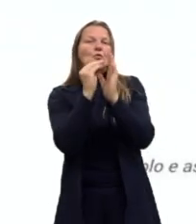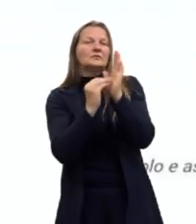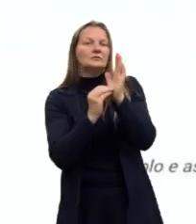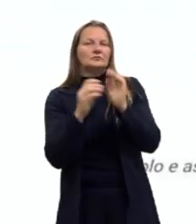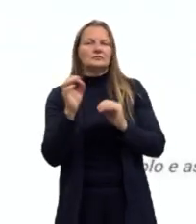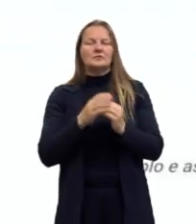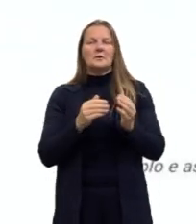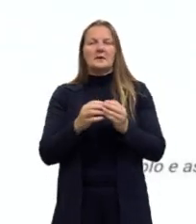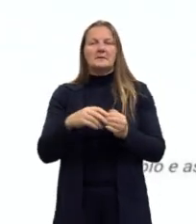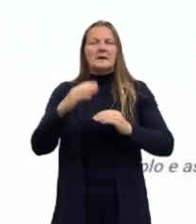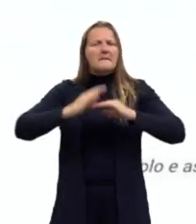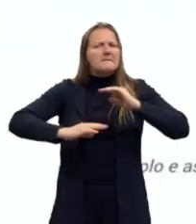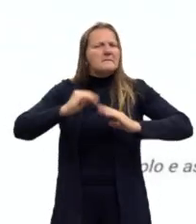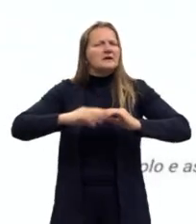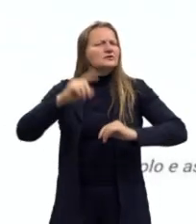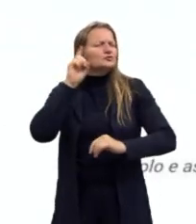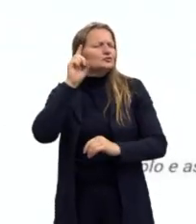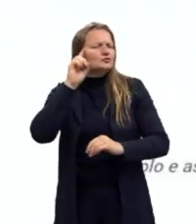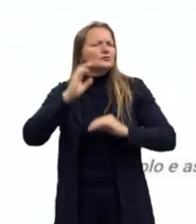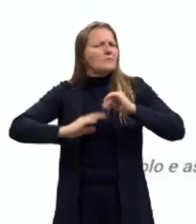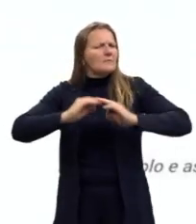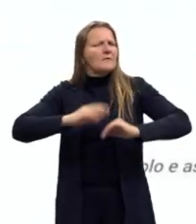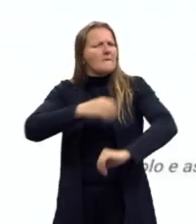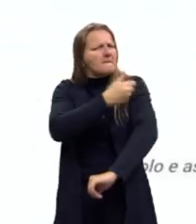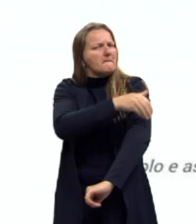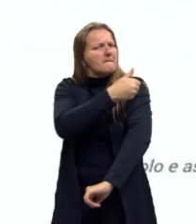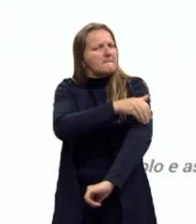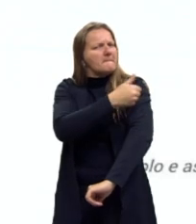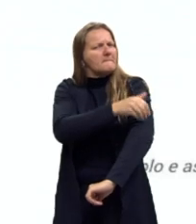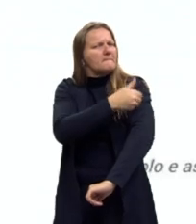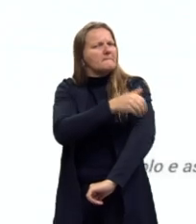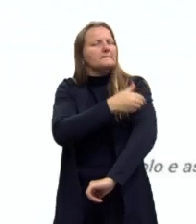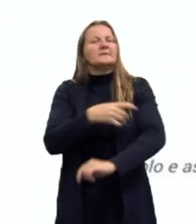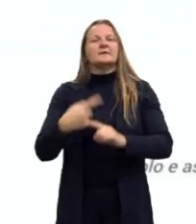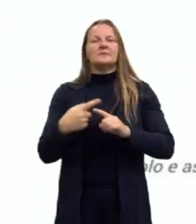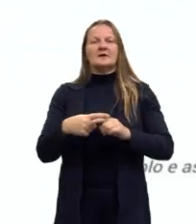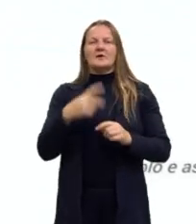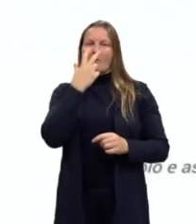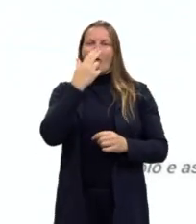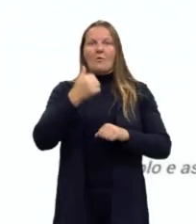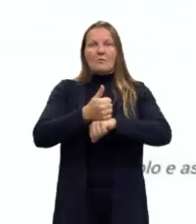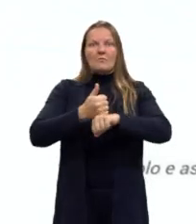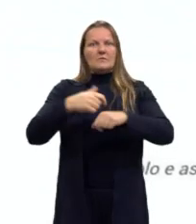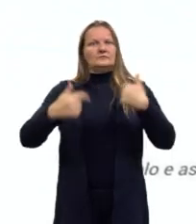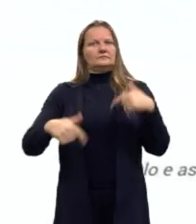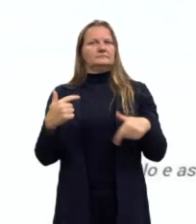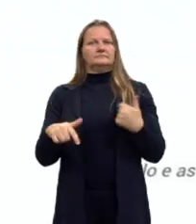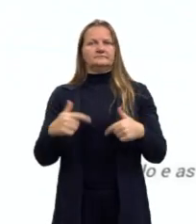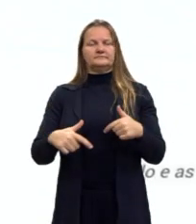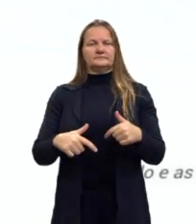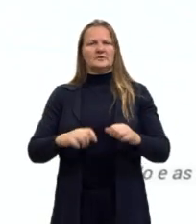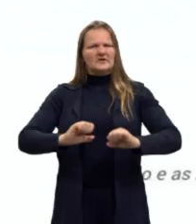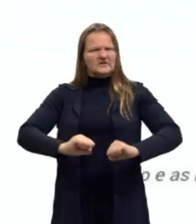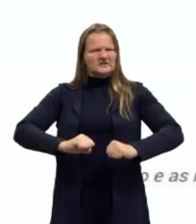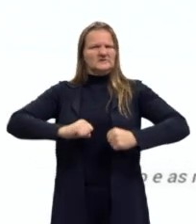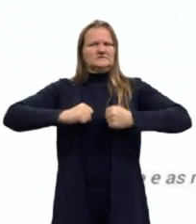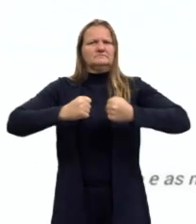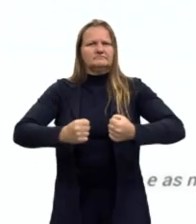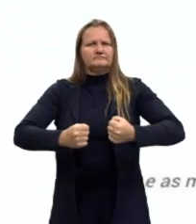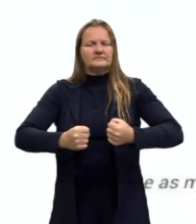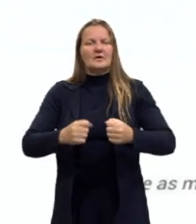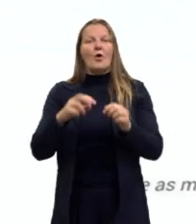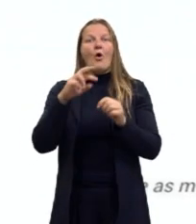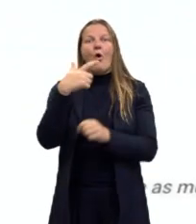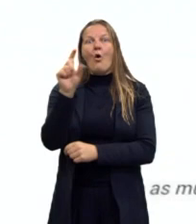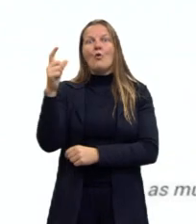mas ele precisa praticar todos os dias. Por quê? Porque para ele é um trabalho, e é um trabalho que é árduo, diferente de